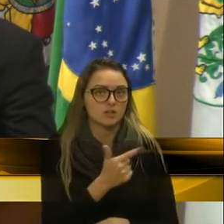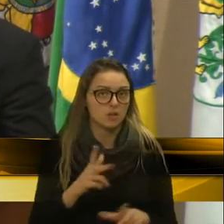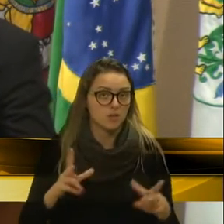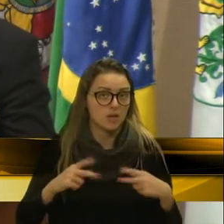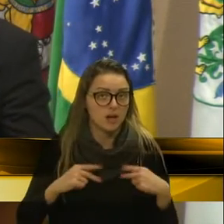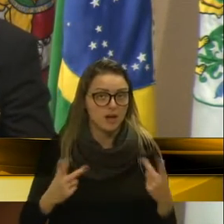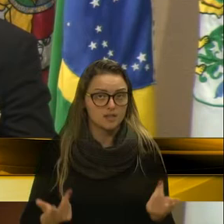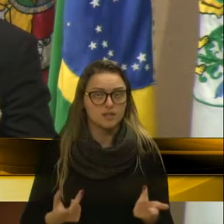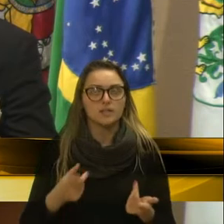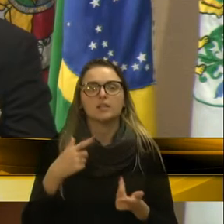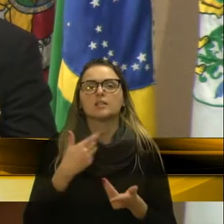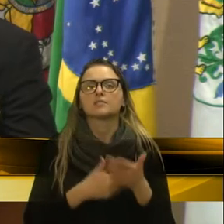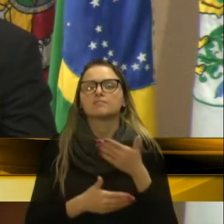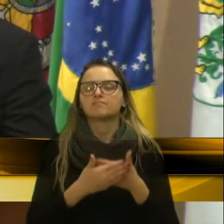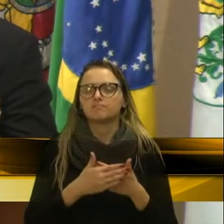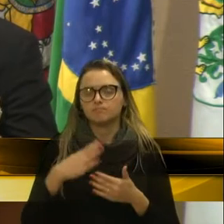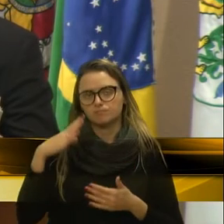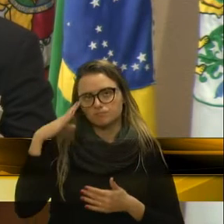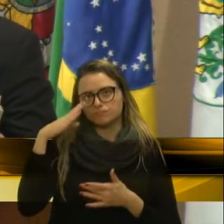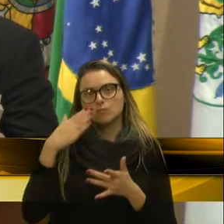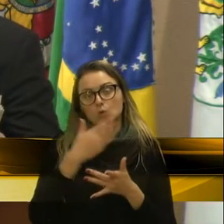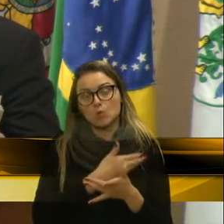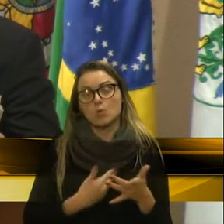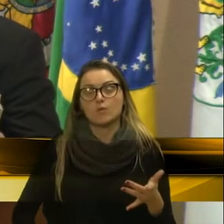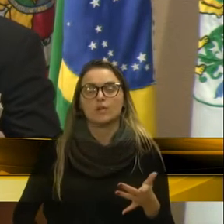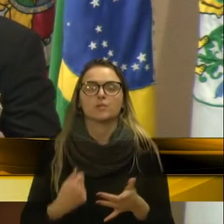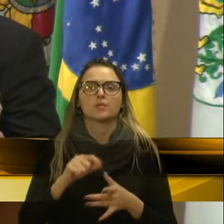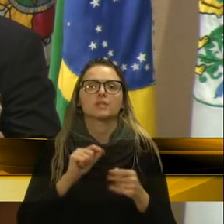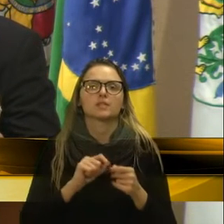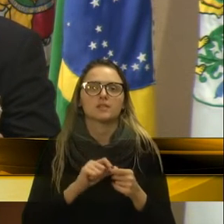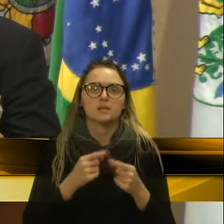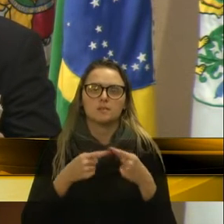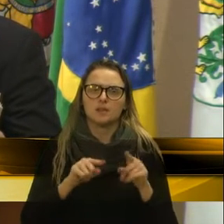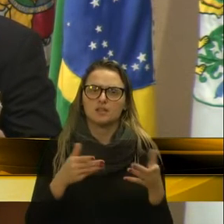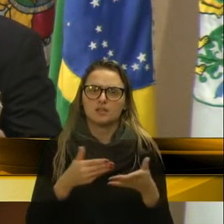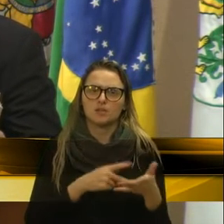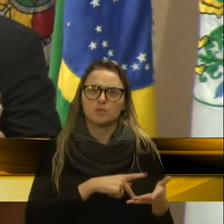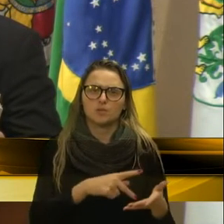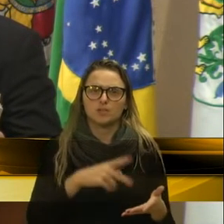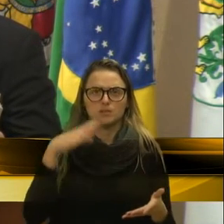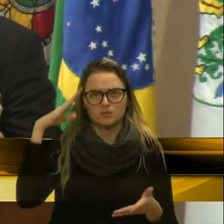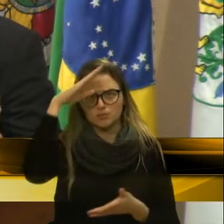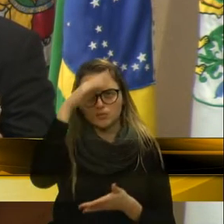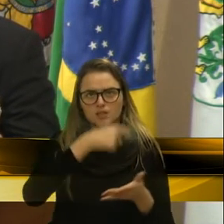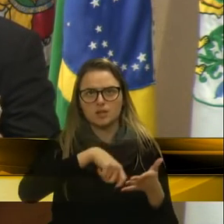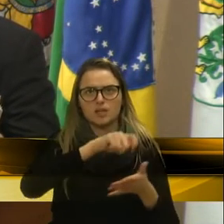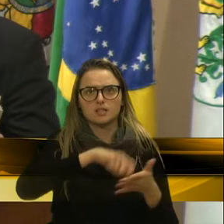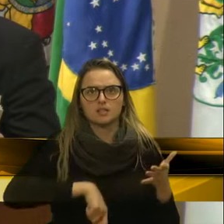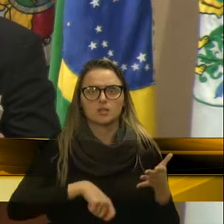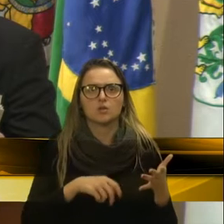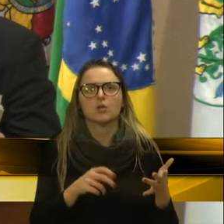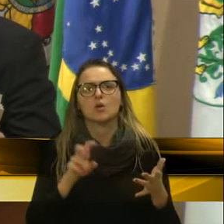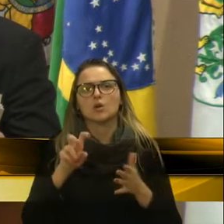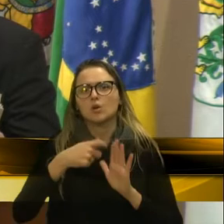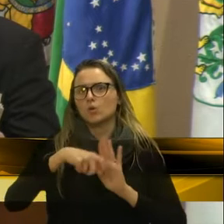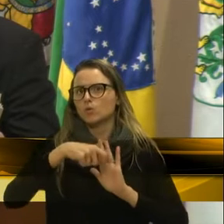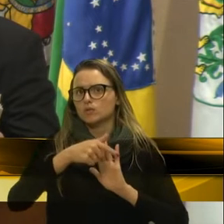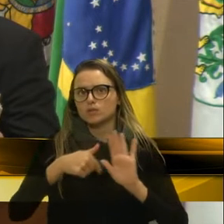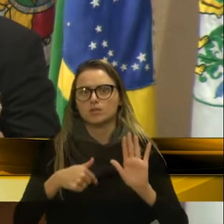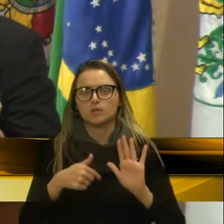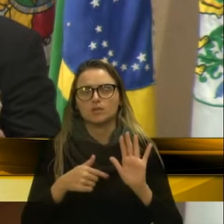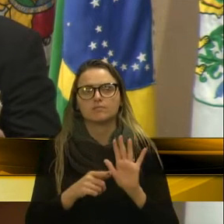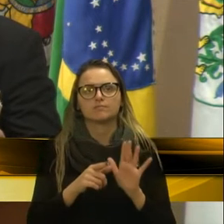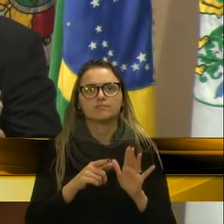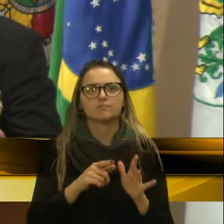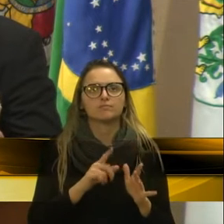governo, tem que fazer toda hora um pente fino no INSS. Agora, o presidente Bolsonaro sancionou com cinco vetos a medida provisória convertida em